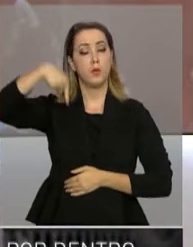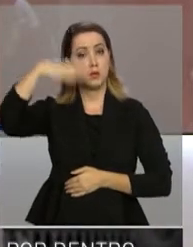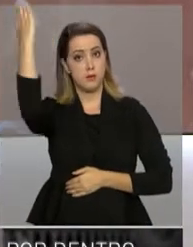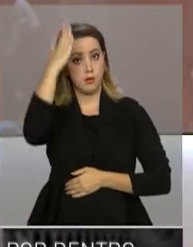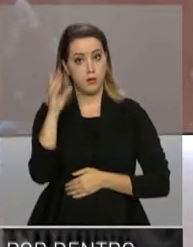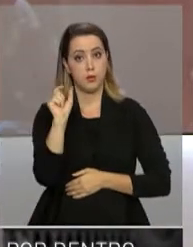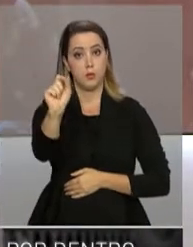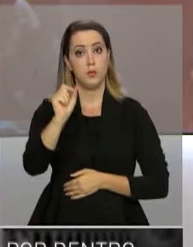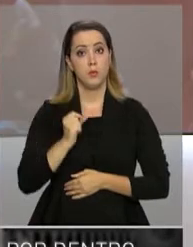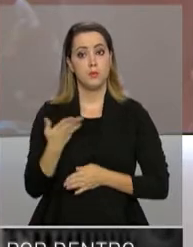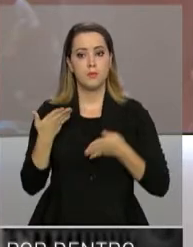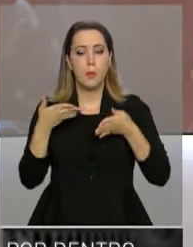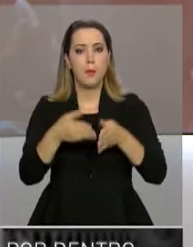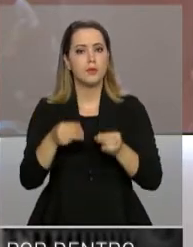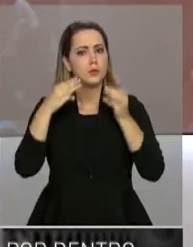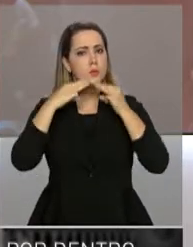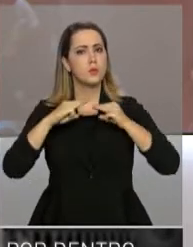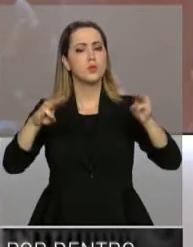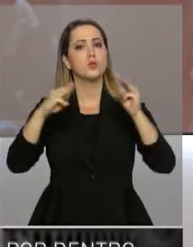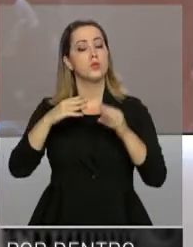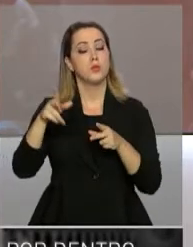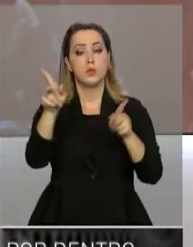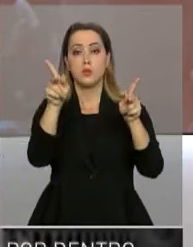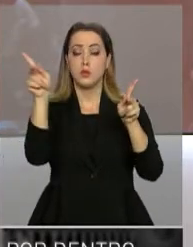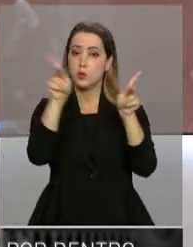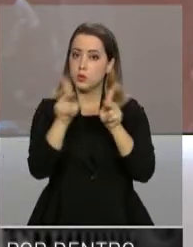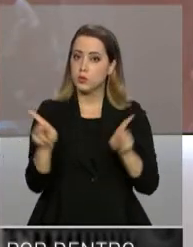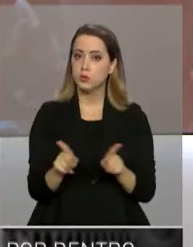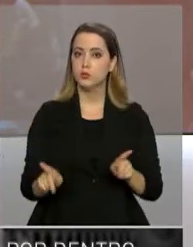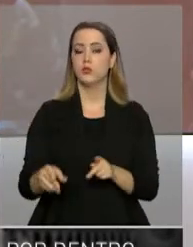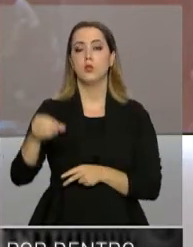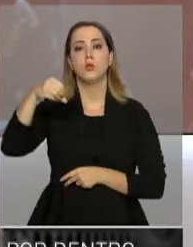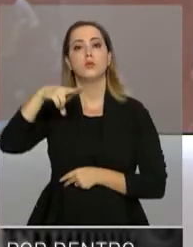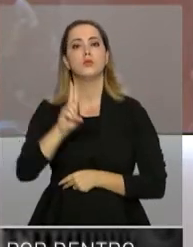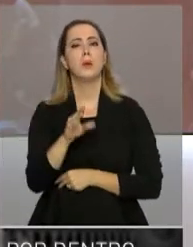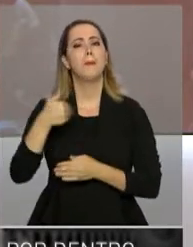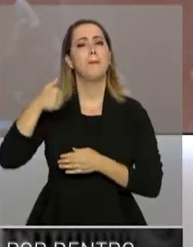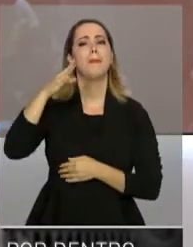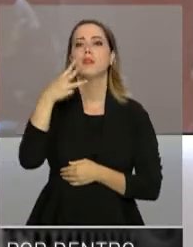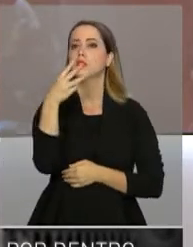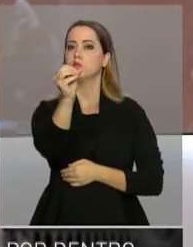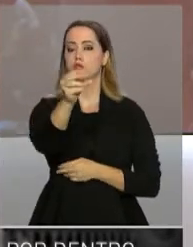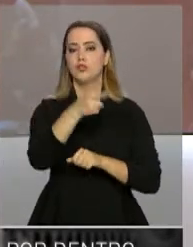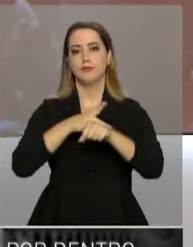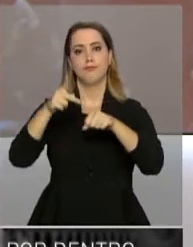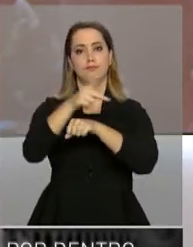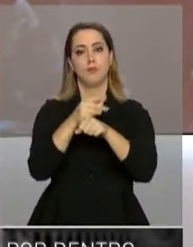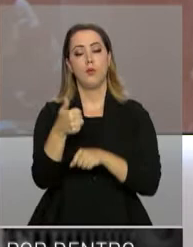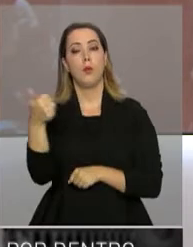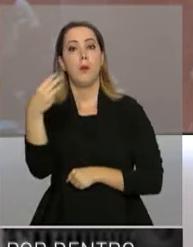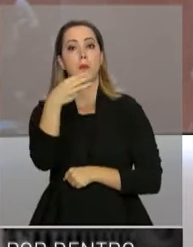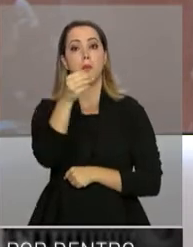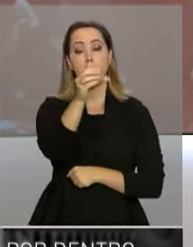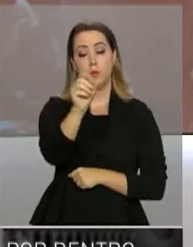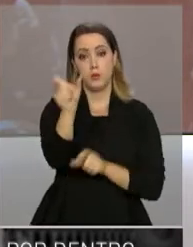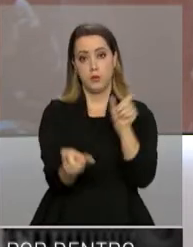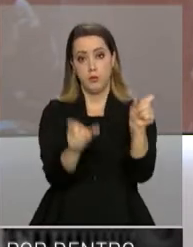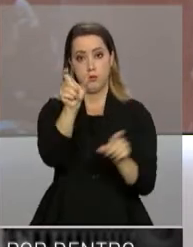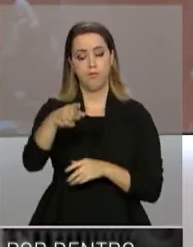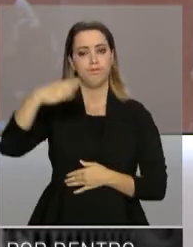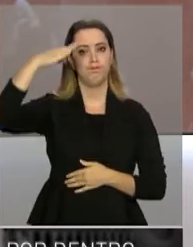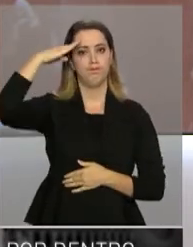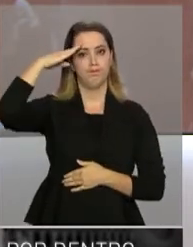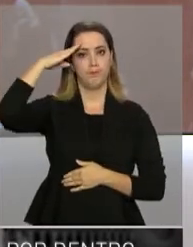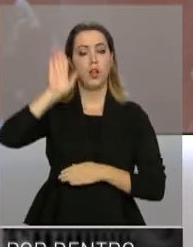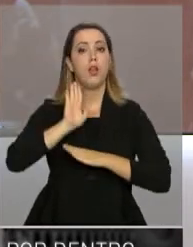participam de missões de paz das Nações Unidas em mais de 30 países. São 1.300 militares brasileiros que